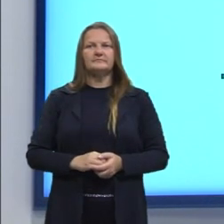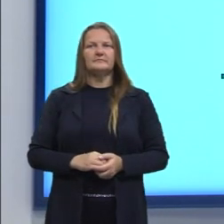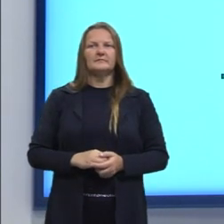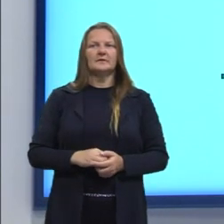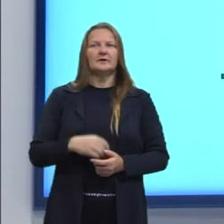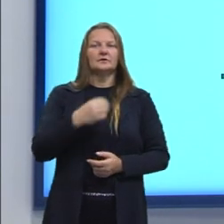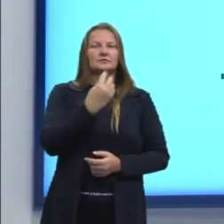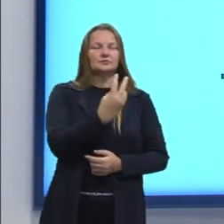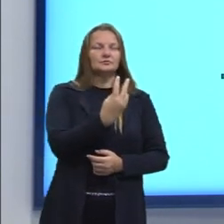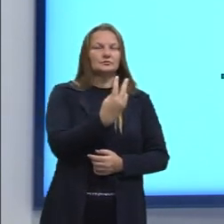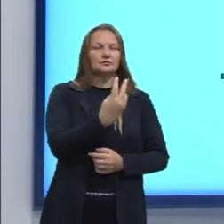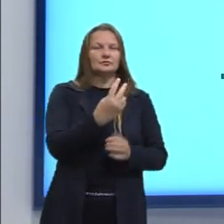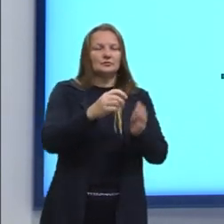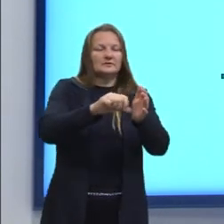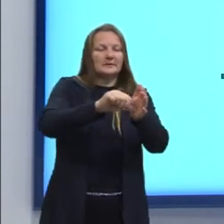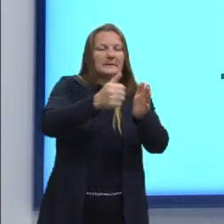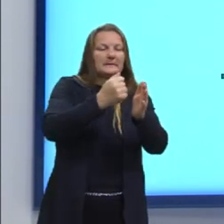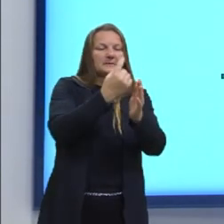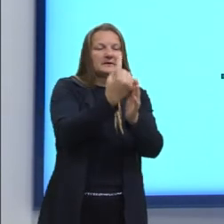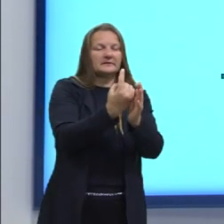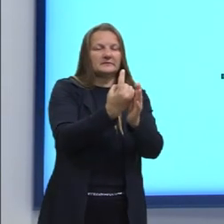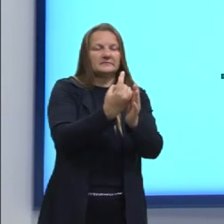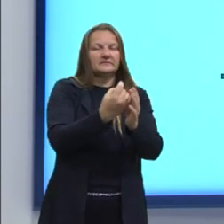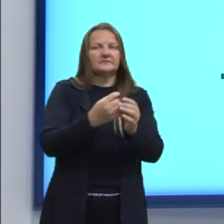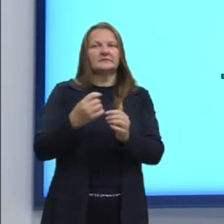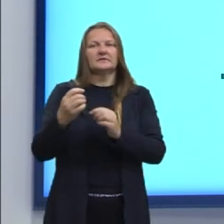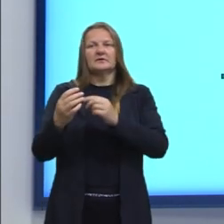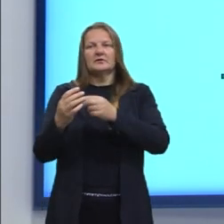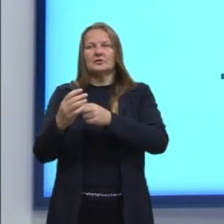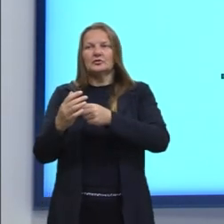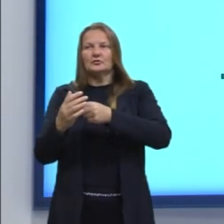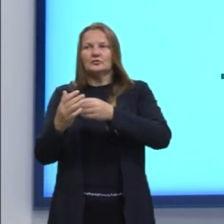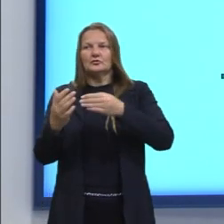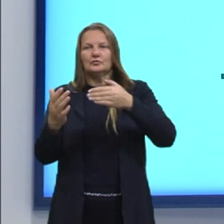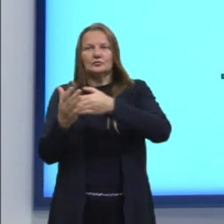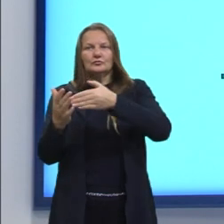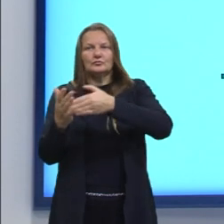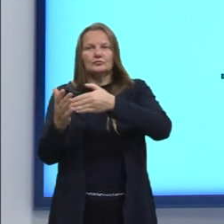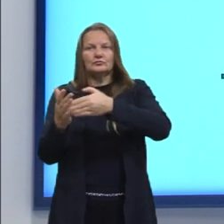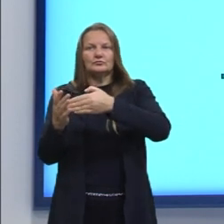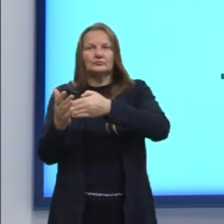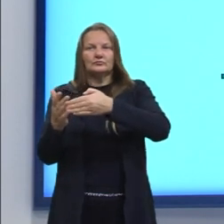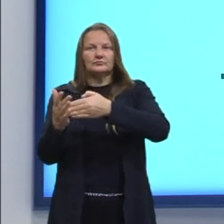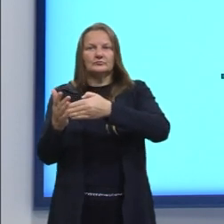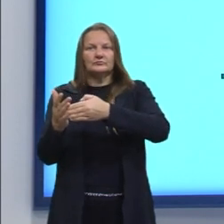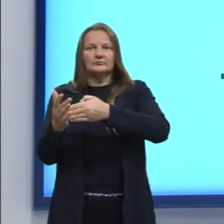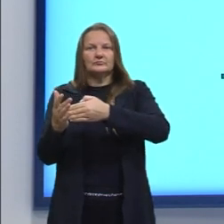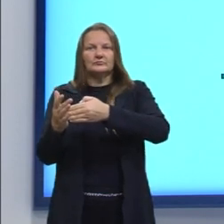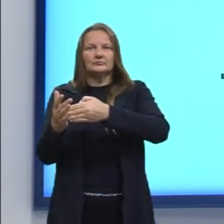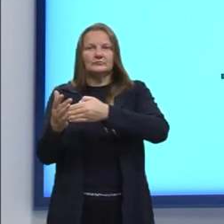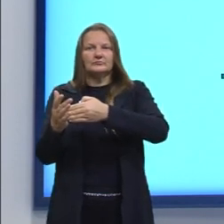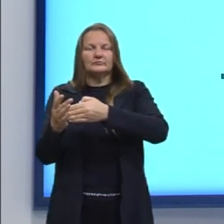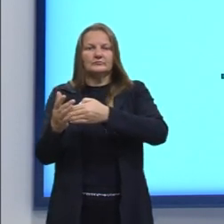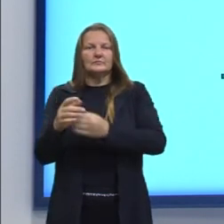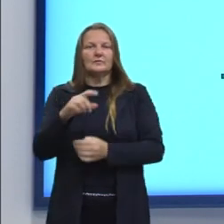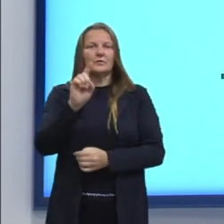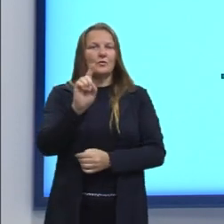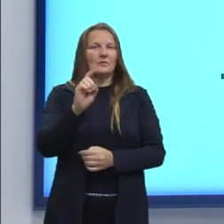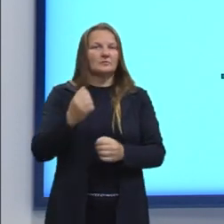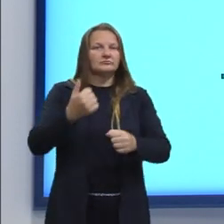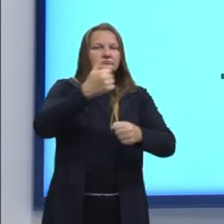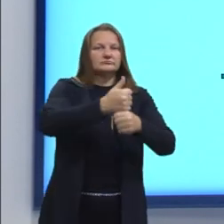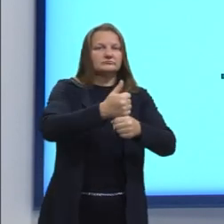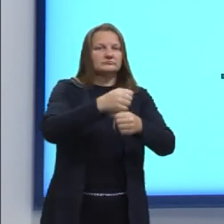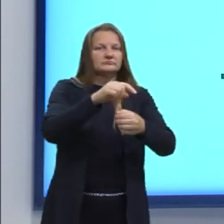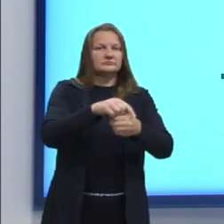possibilidades para a primeira pessoa sorteada, as duas pessoas do casal. Uma delas vai ocupar essa posição,